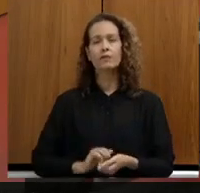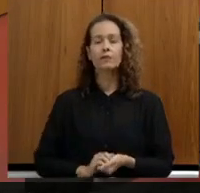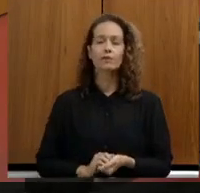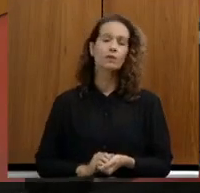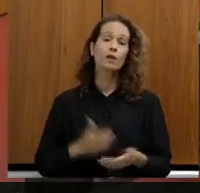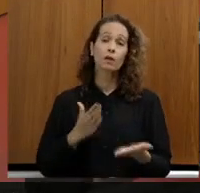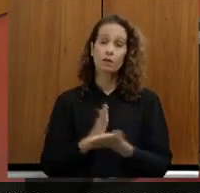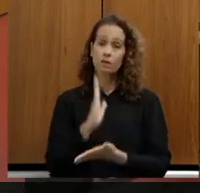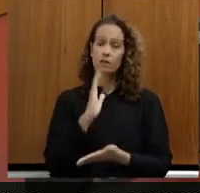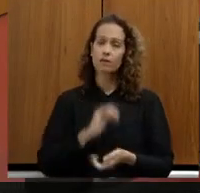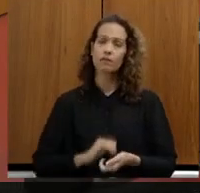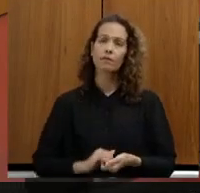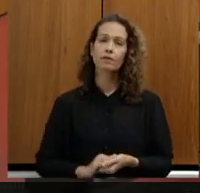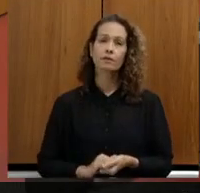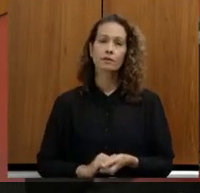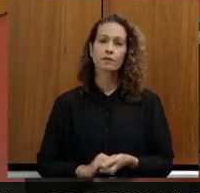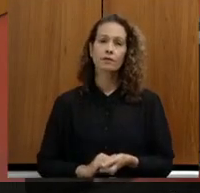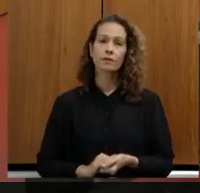aprovados